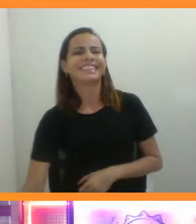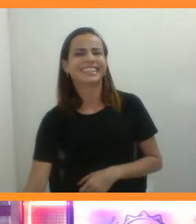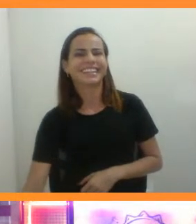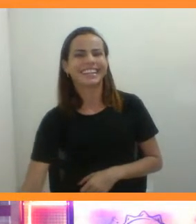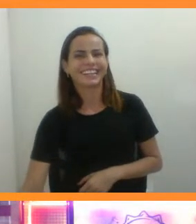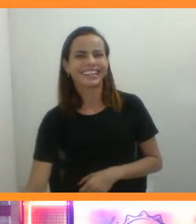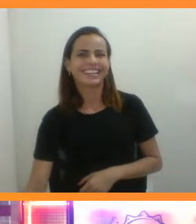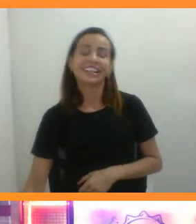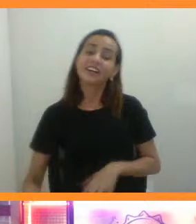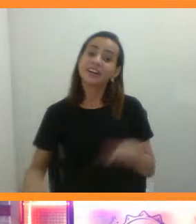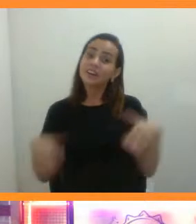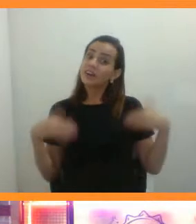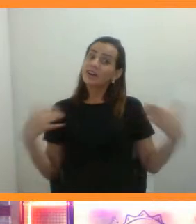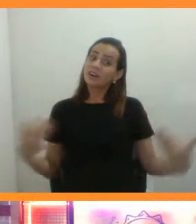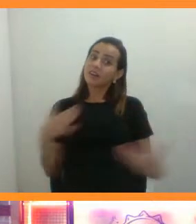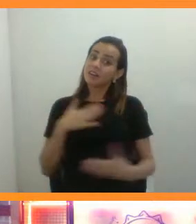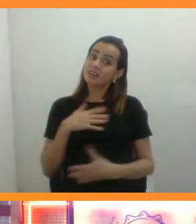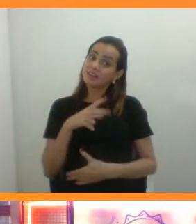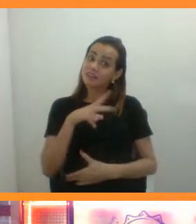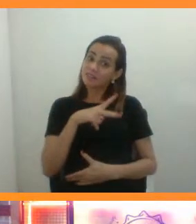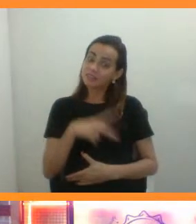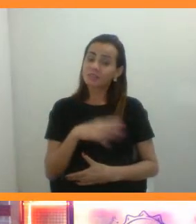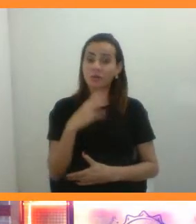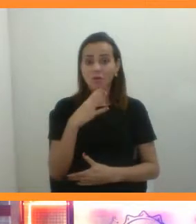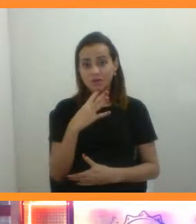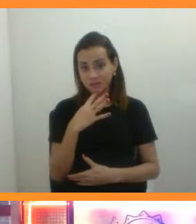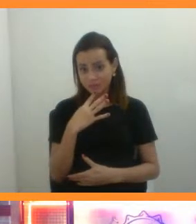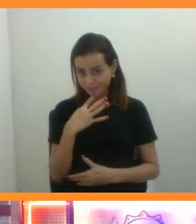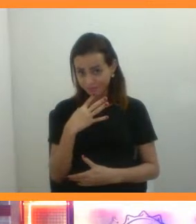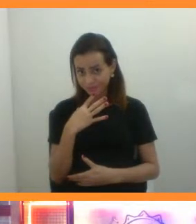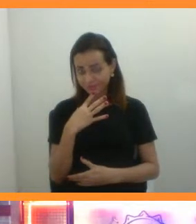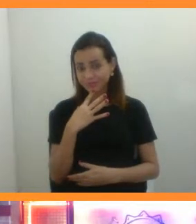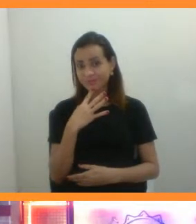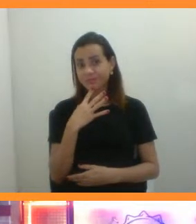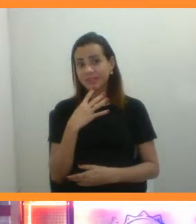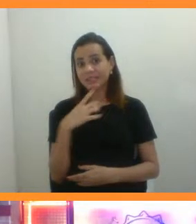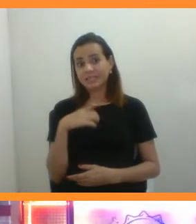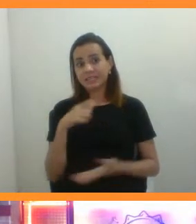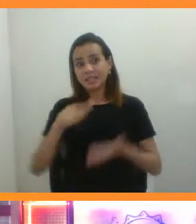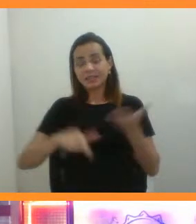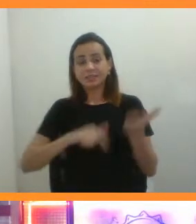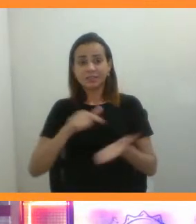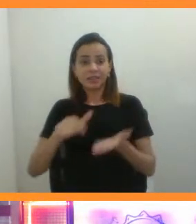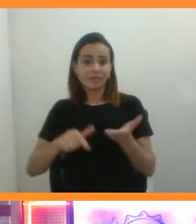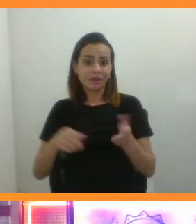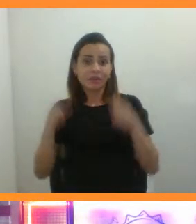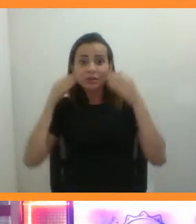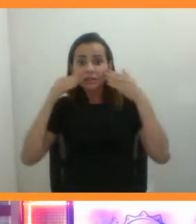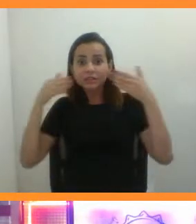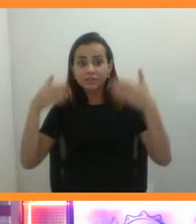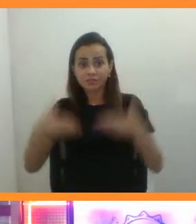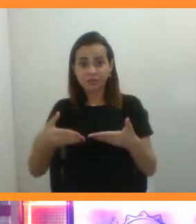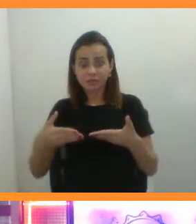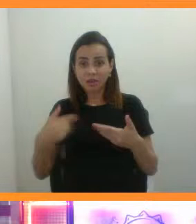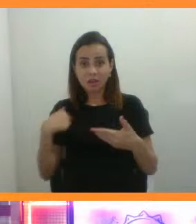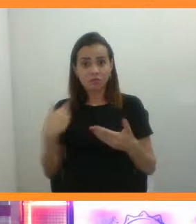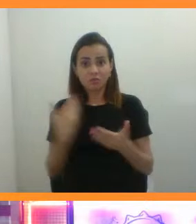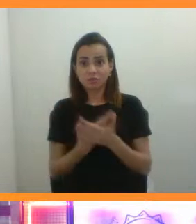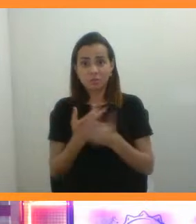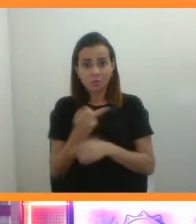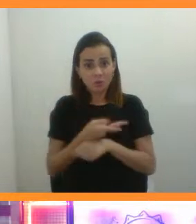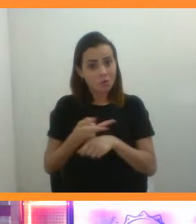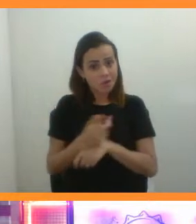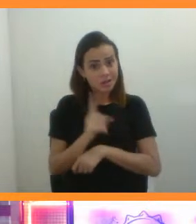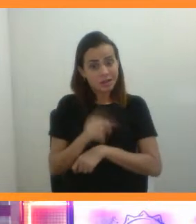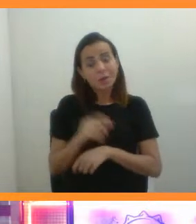Olha, eu particularmente desconheço algum trabalho assim, porque, realmente, nunca fui atrás. Mas, provavelmente, já deve